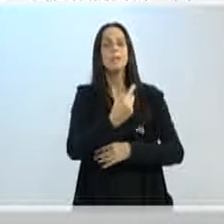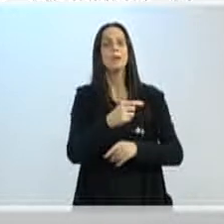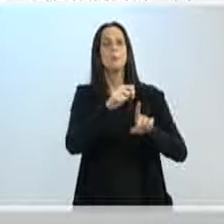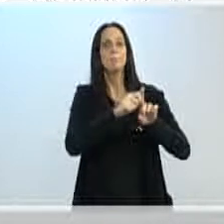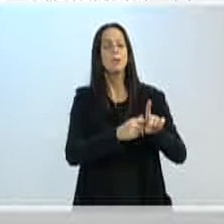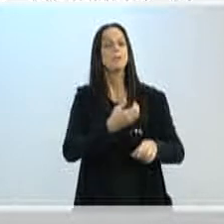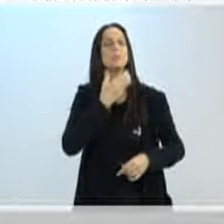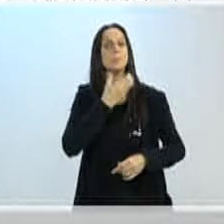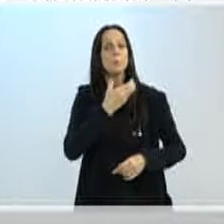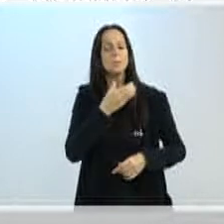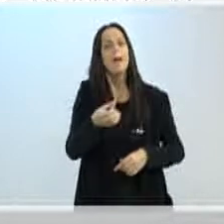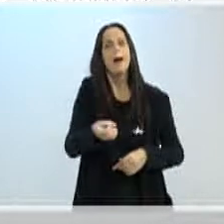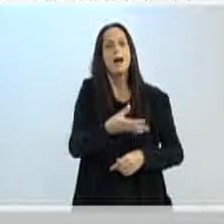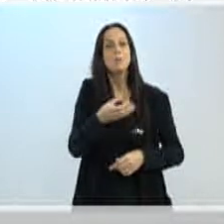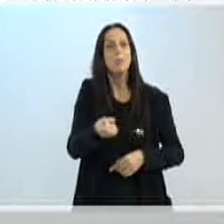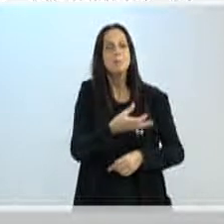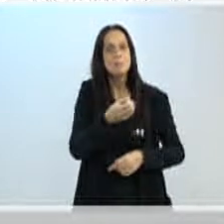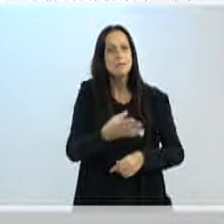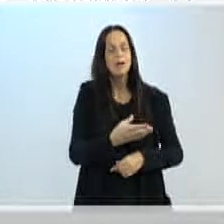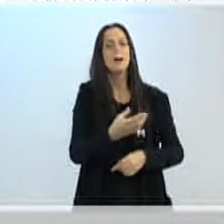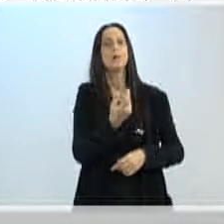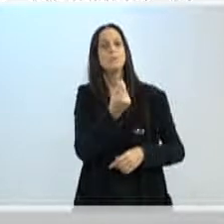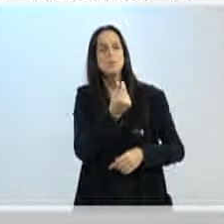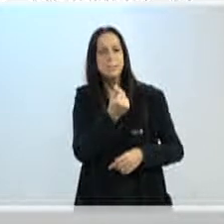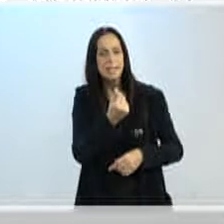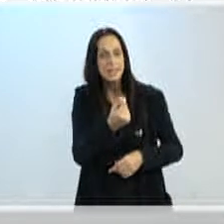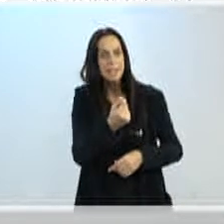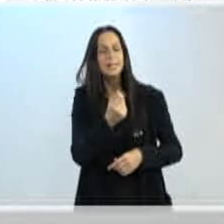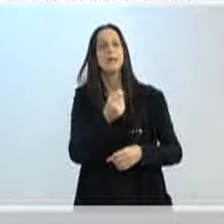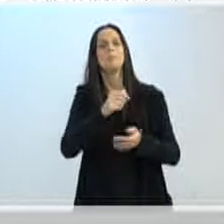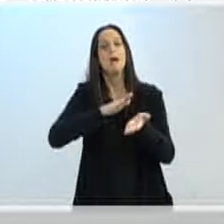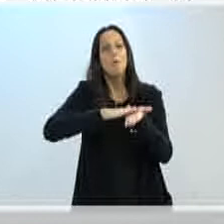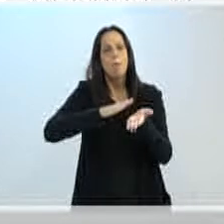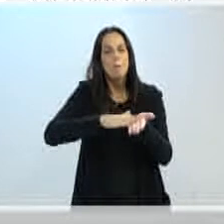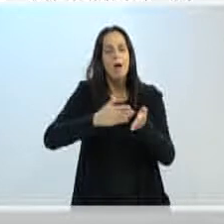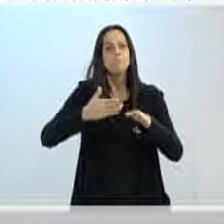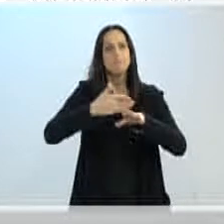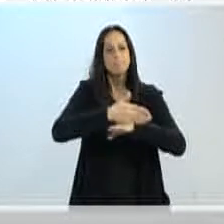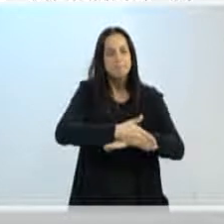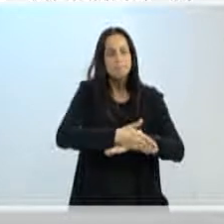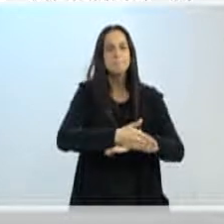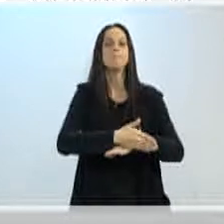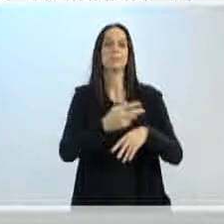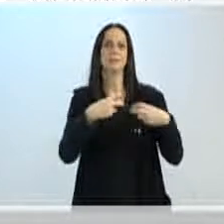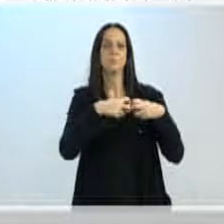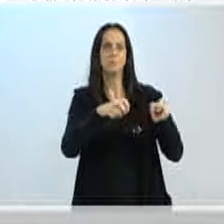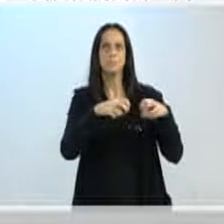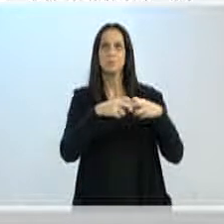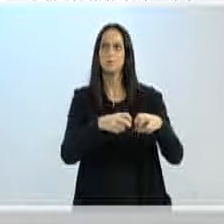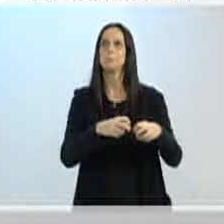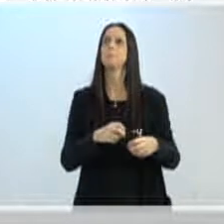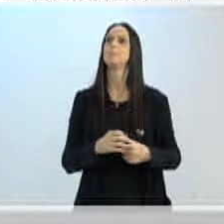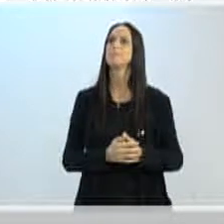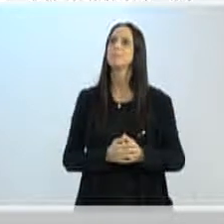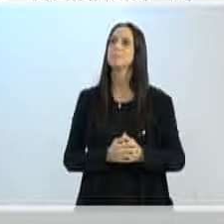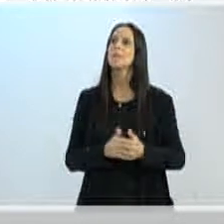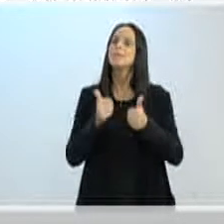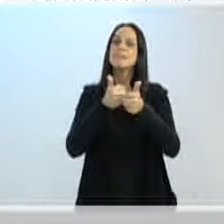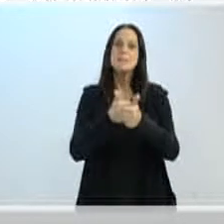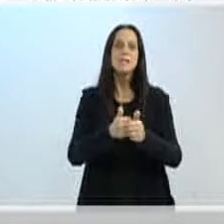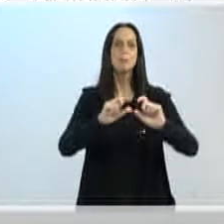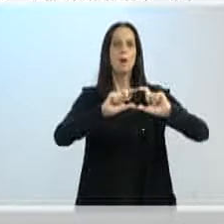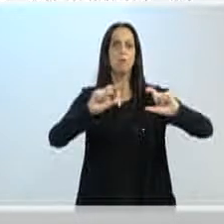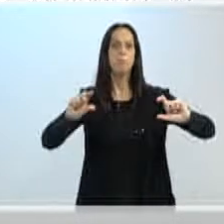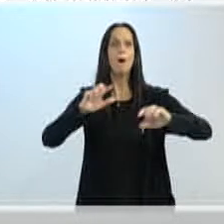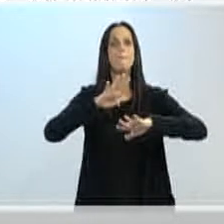atualização da correção monetária em cima das variadas que estão nessa fórmula